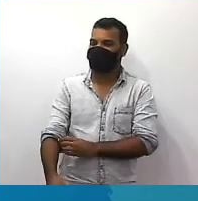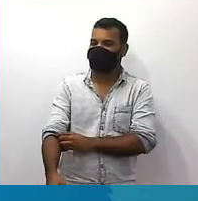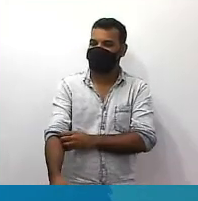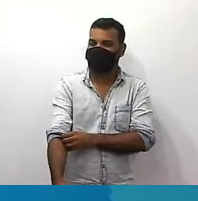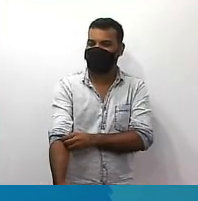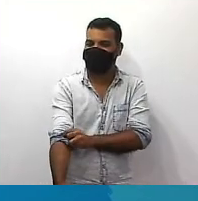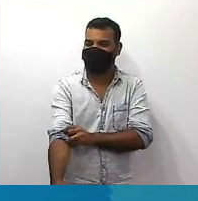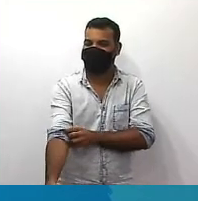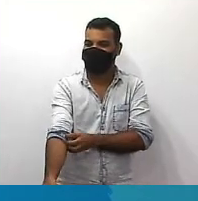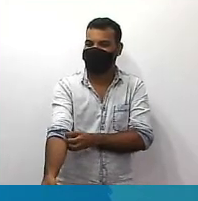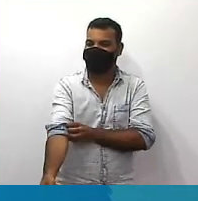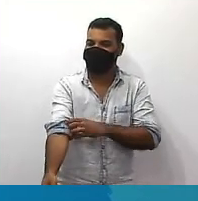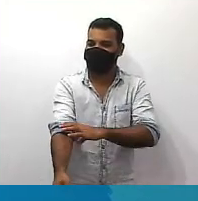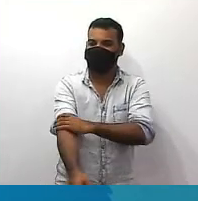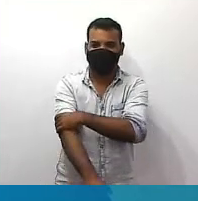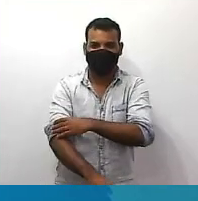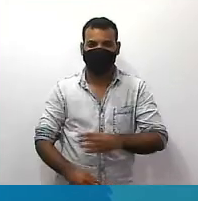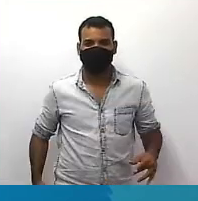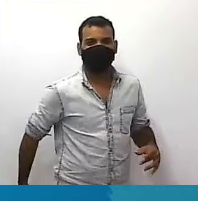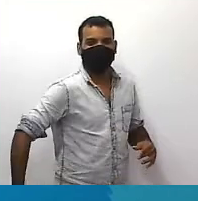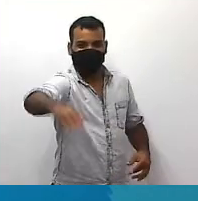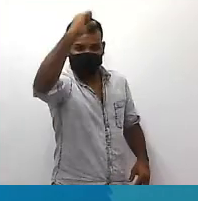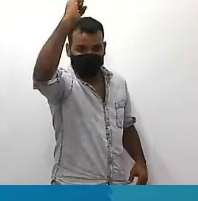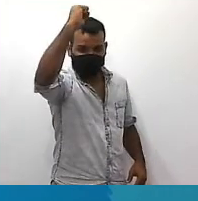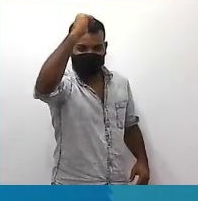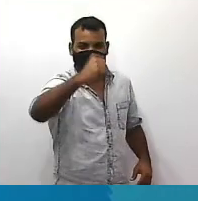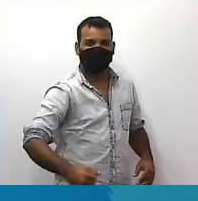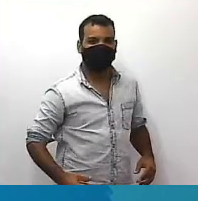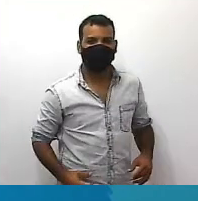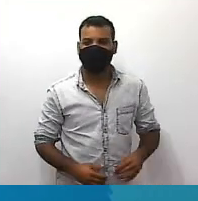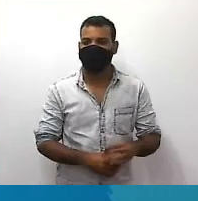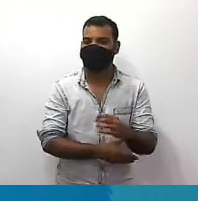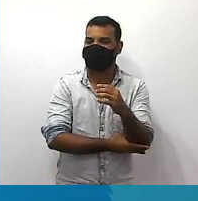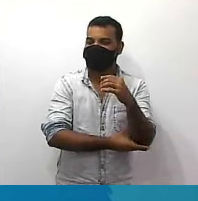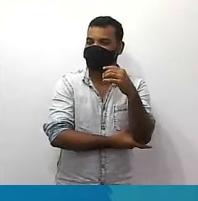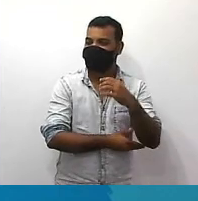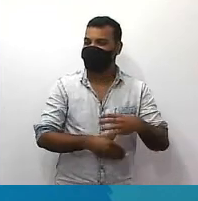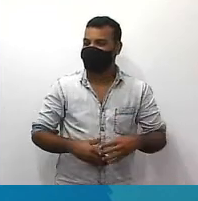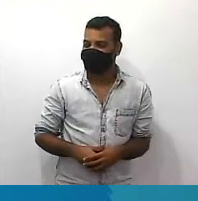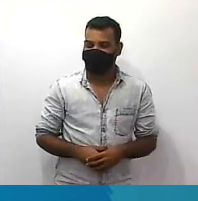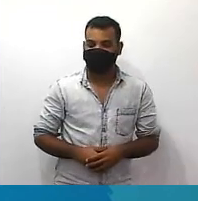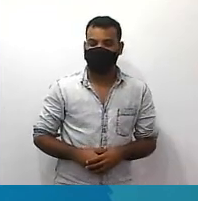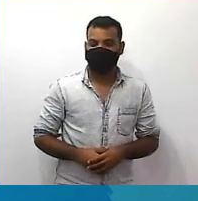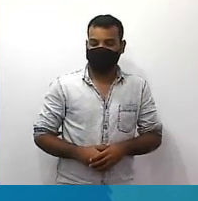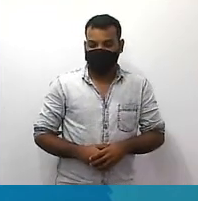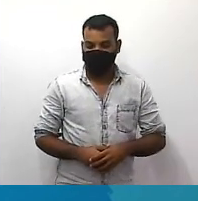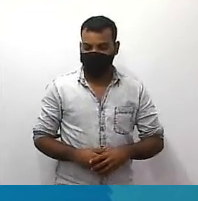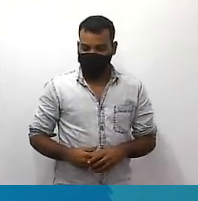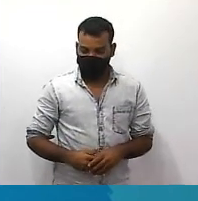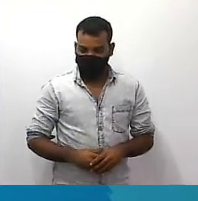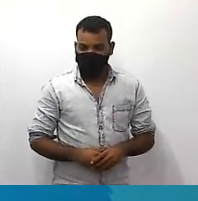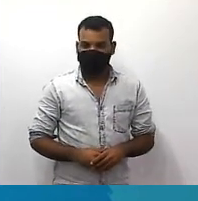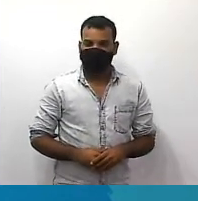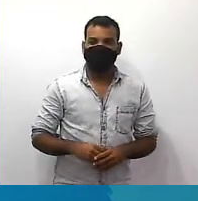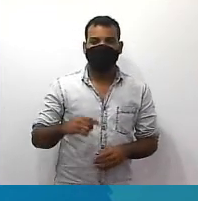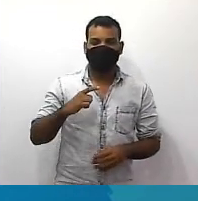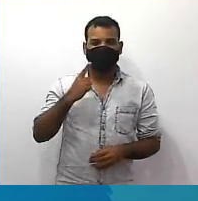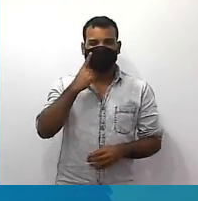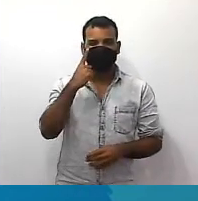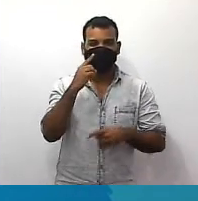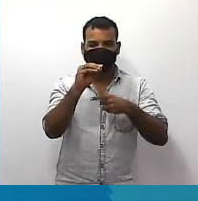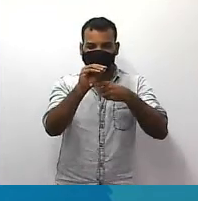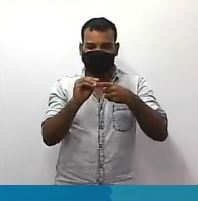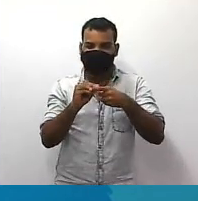presta atenção fração é muito fácil a parte chata de fração que a gente chama na parte chata de trabalhar com fração